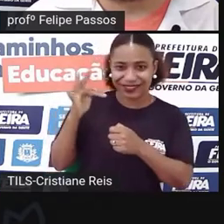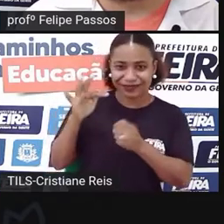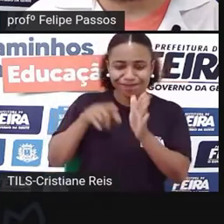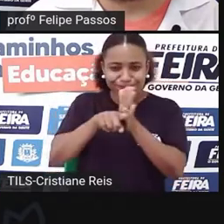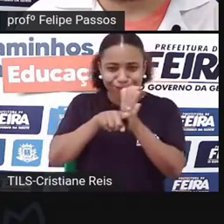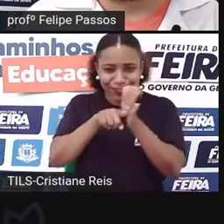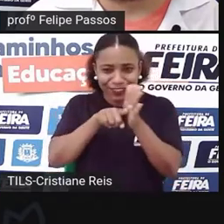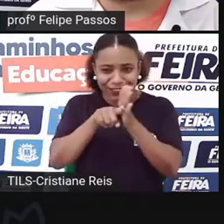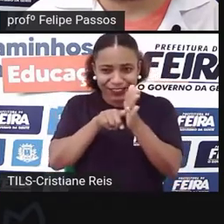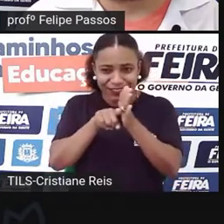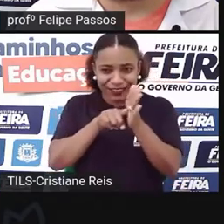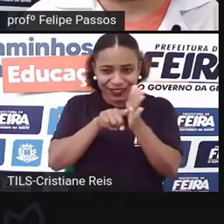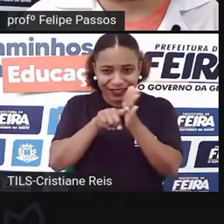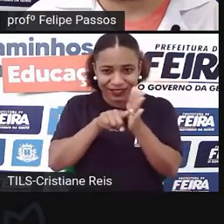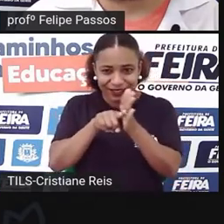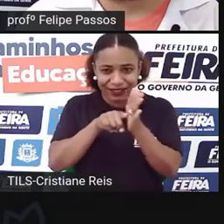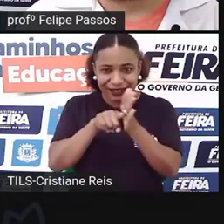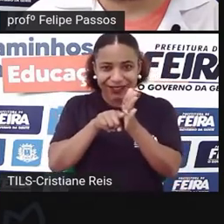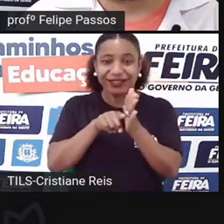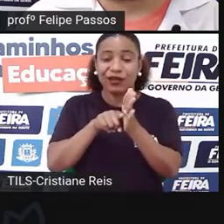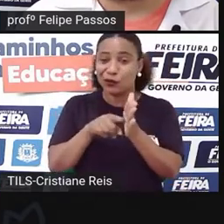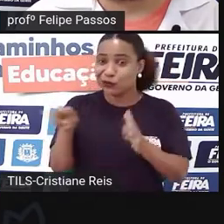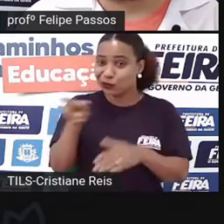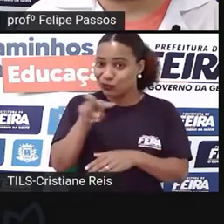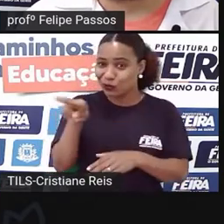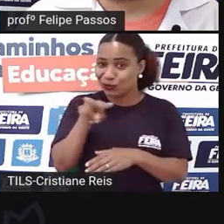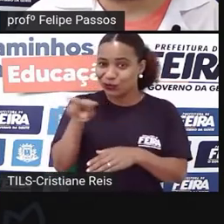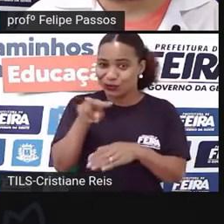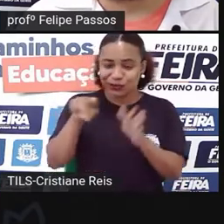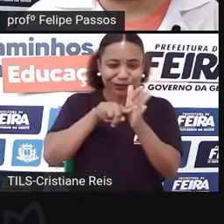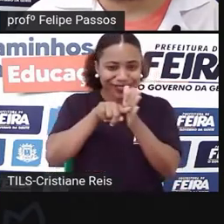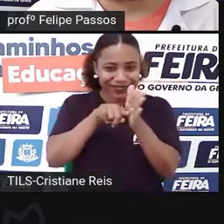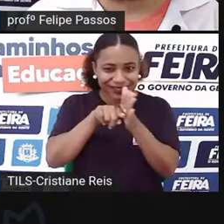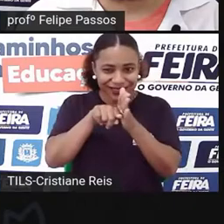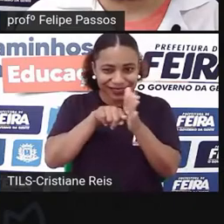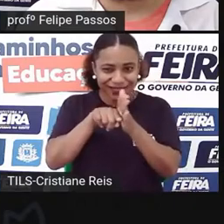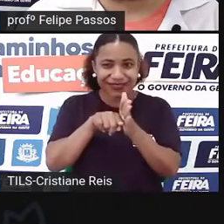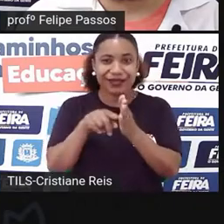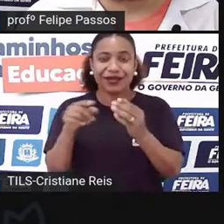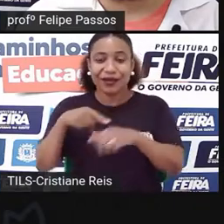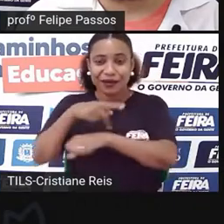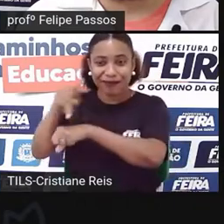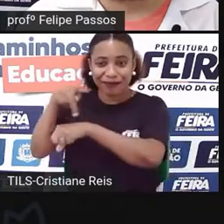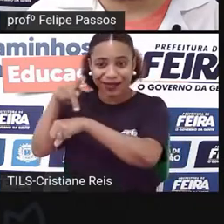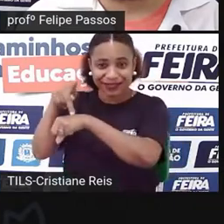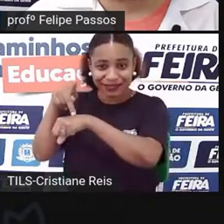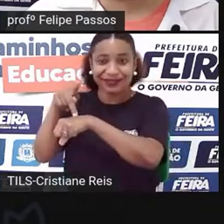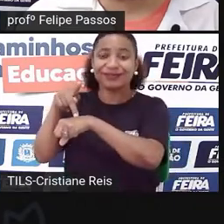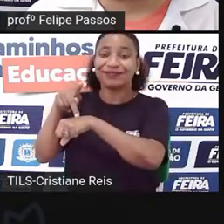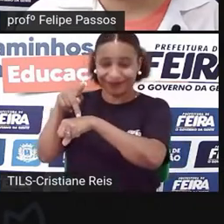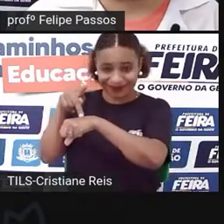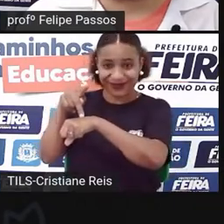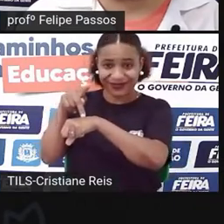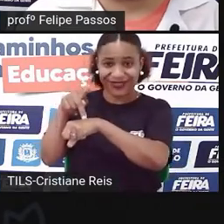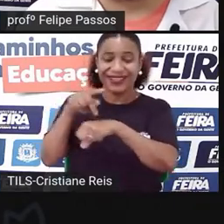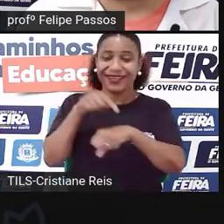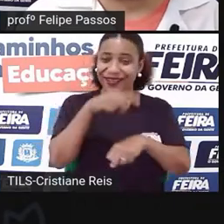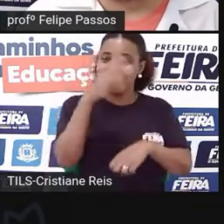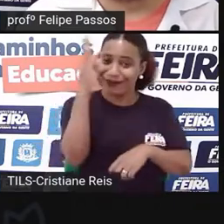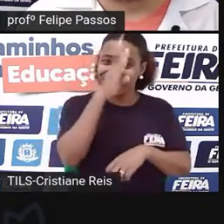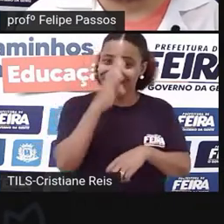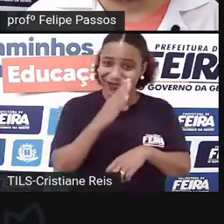ali juntinho com o Daguerre nesse processo, assim. Outro país e a tecnologia acontecendo também, né?